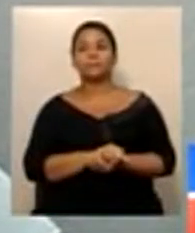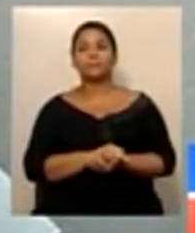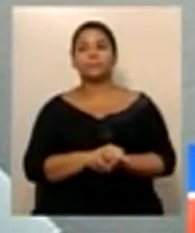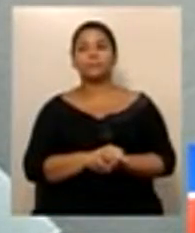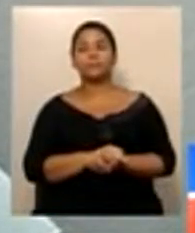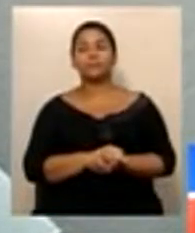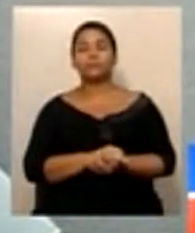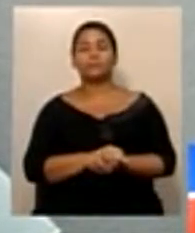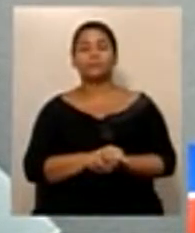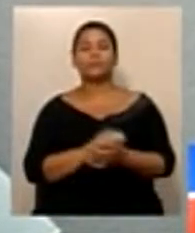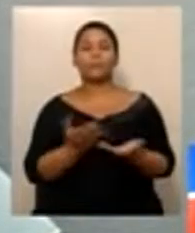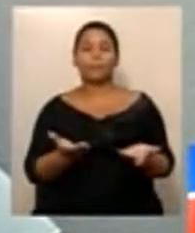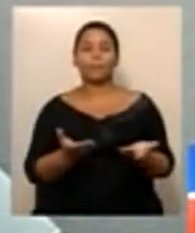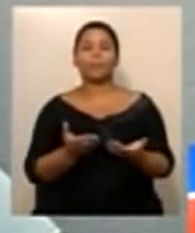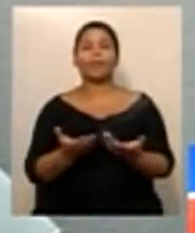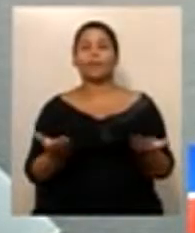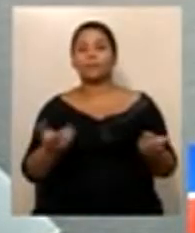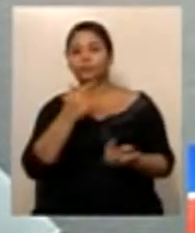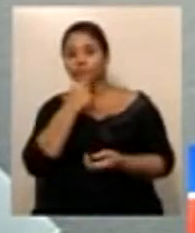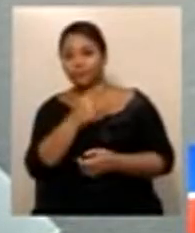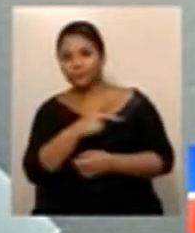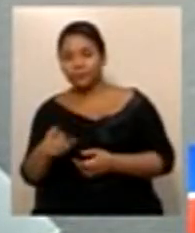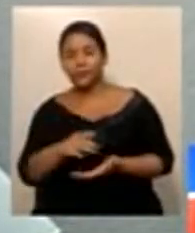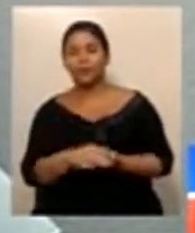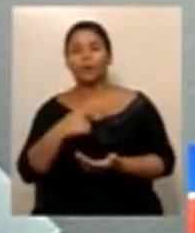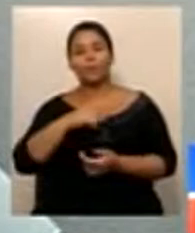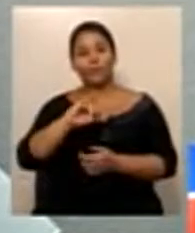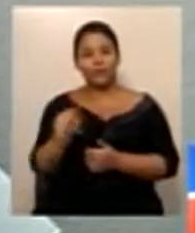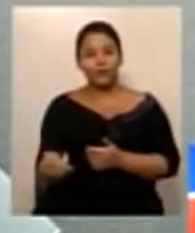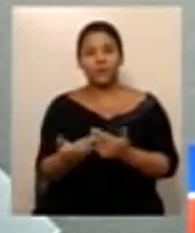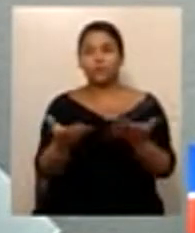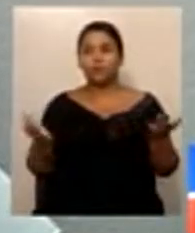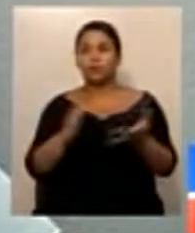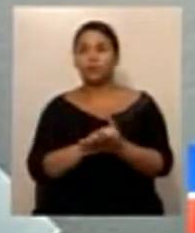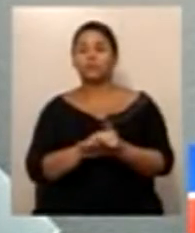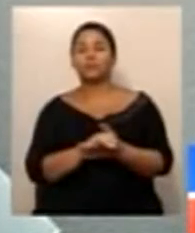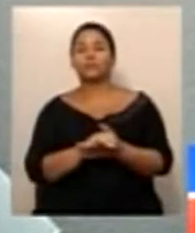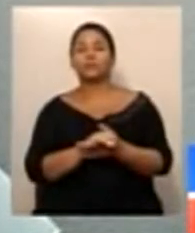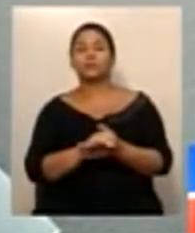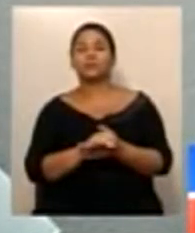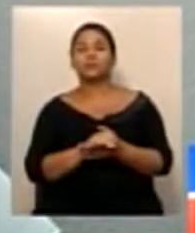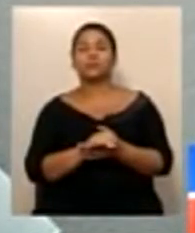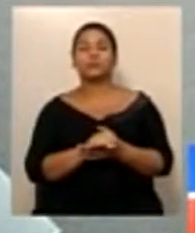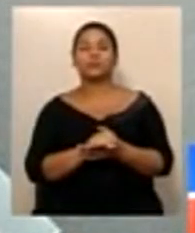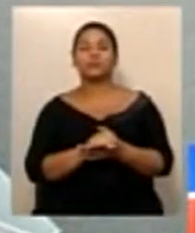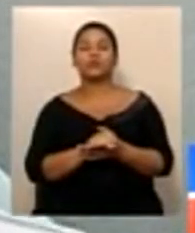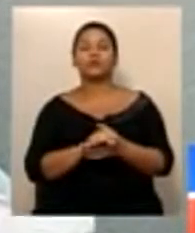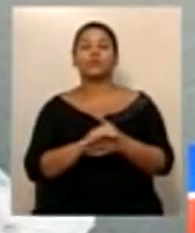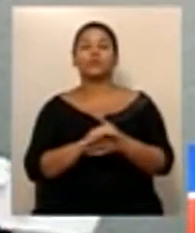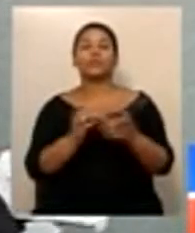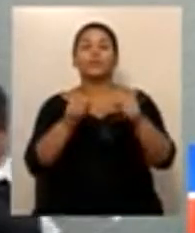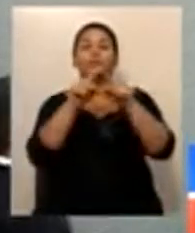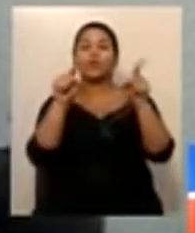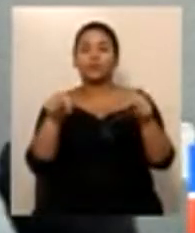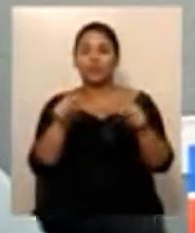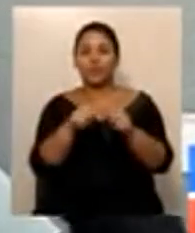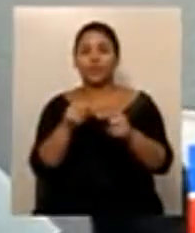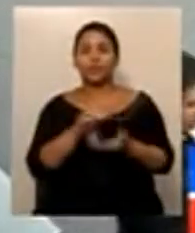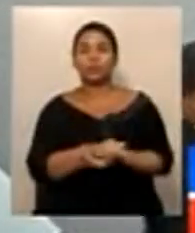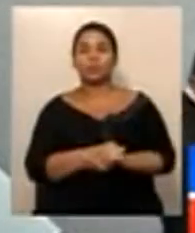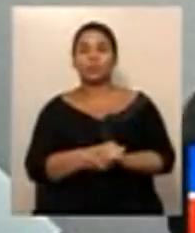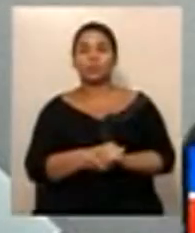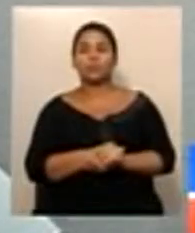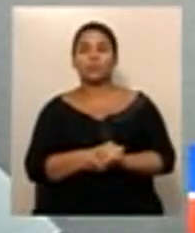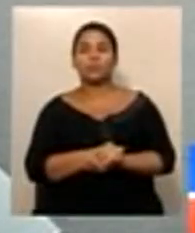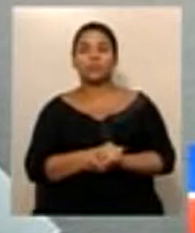Presidente, aproveitando o ensejo, eu gostaria também, junto com esses projetos, existe um que é